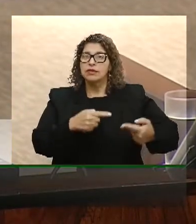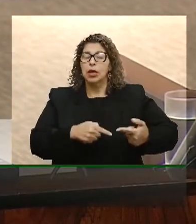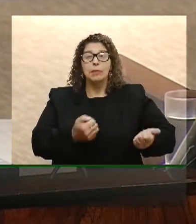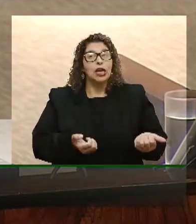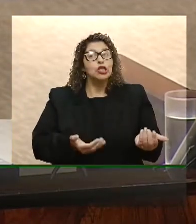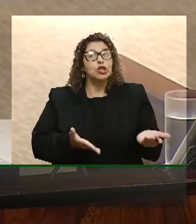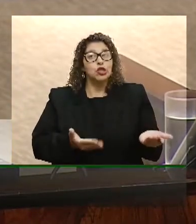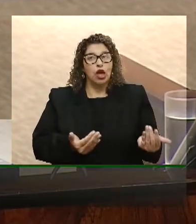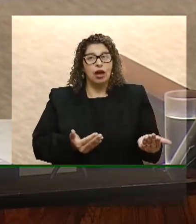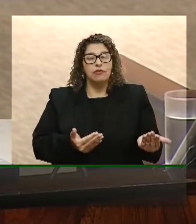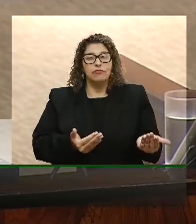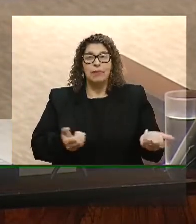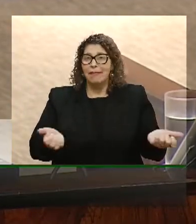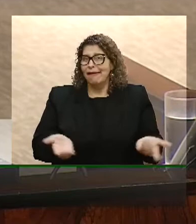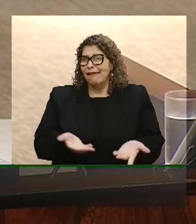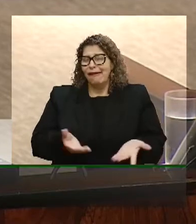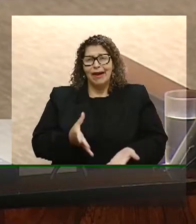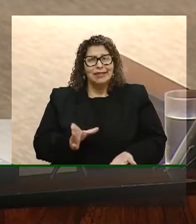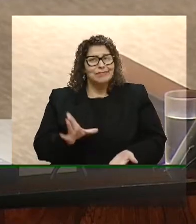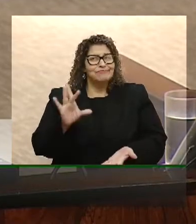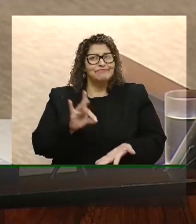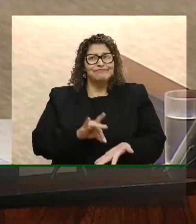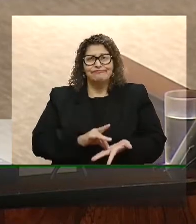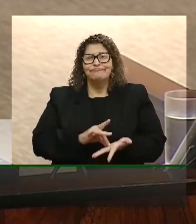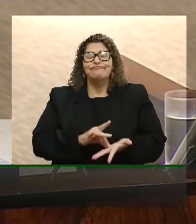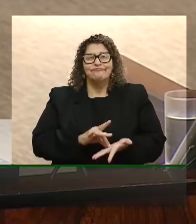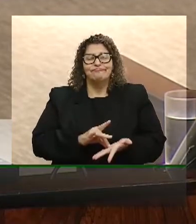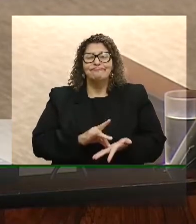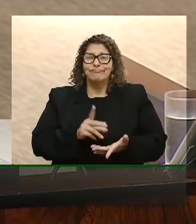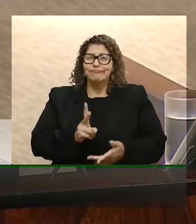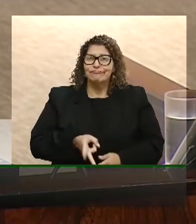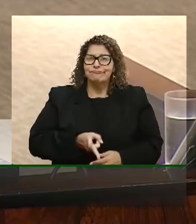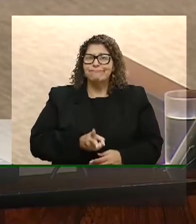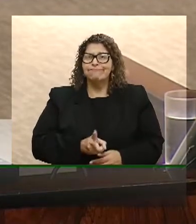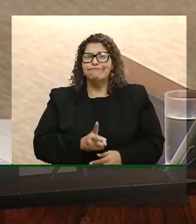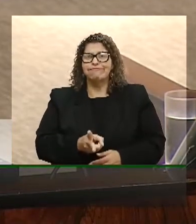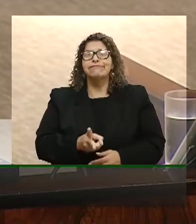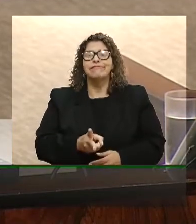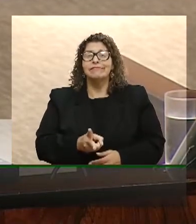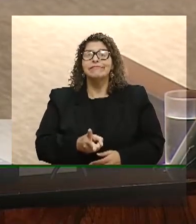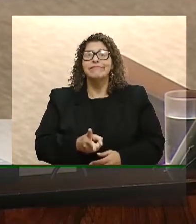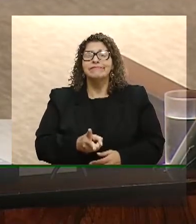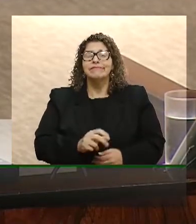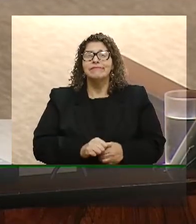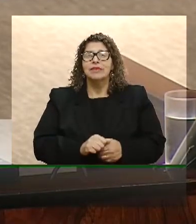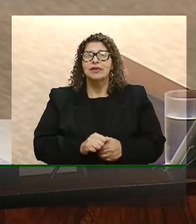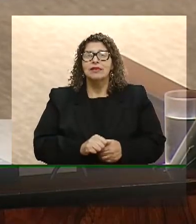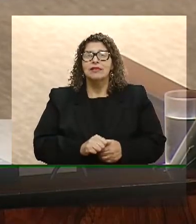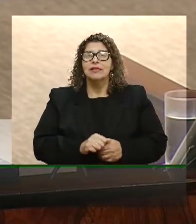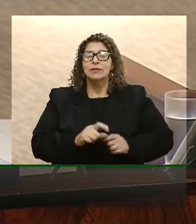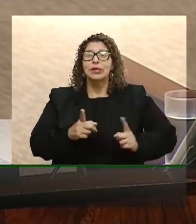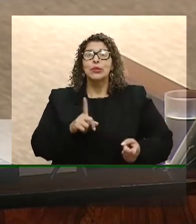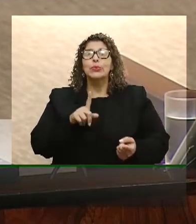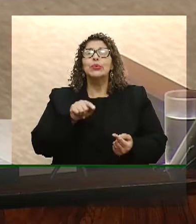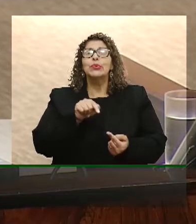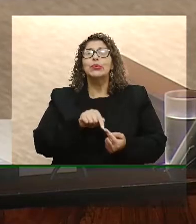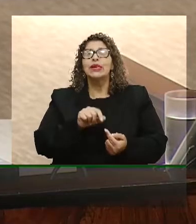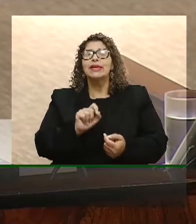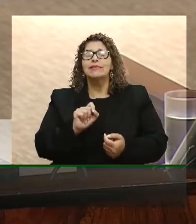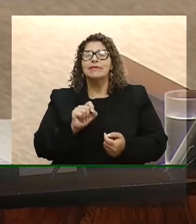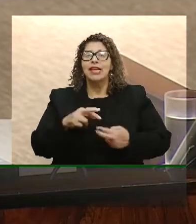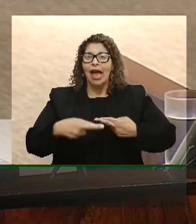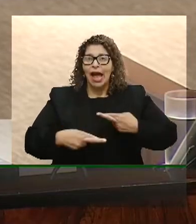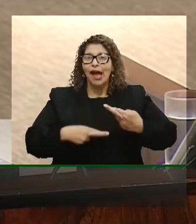Mas, no bojo disso, ela segue na mesma linha do que a